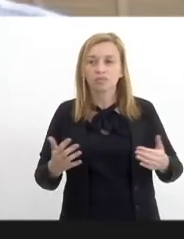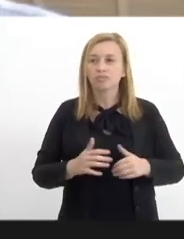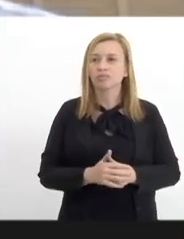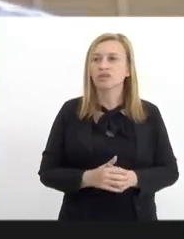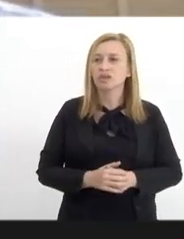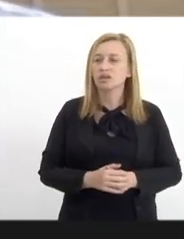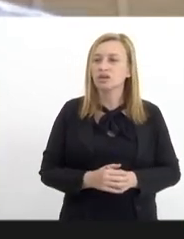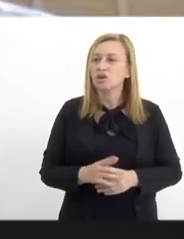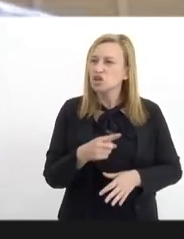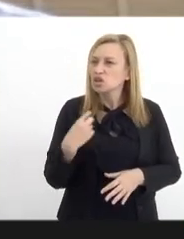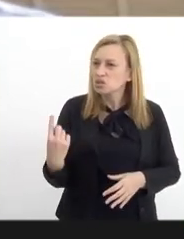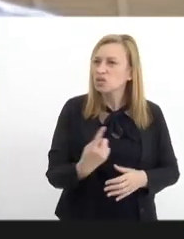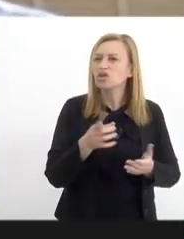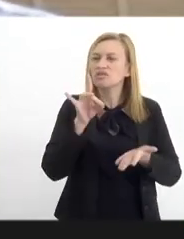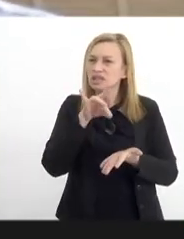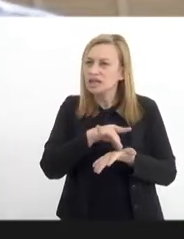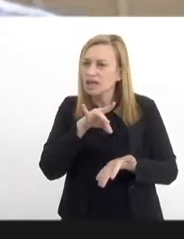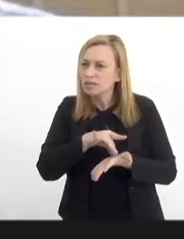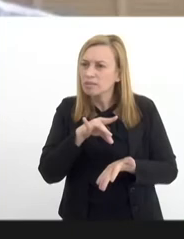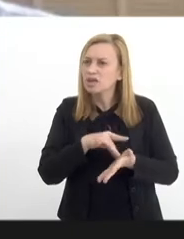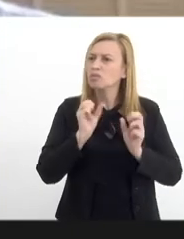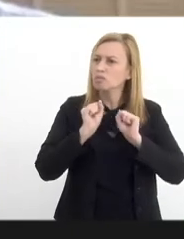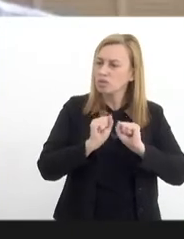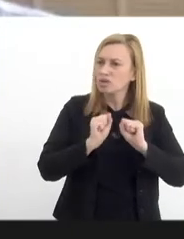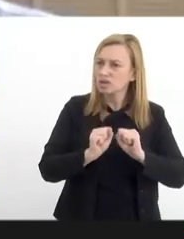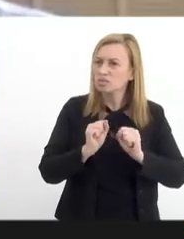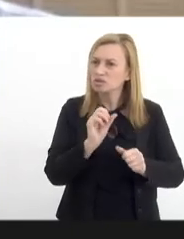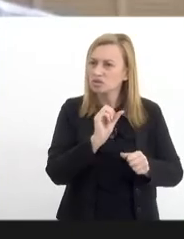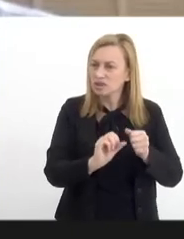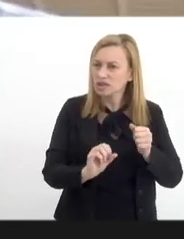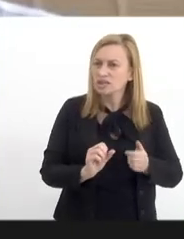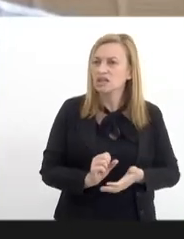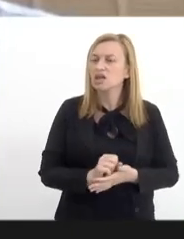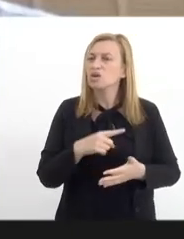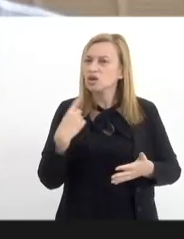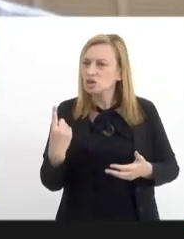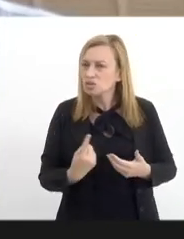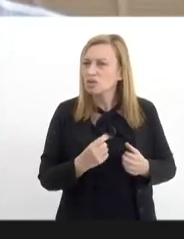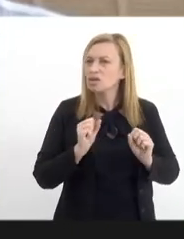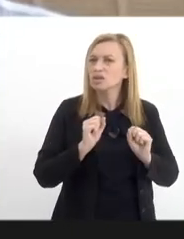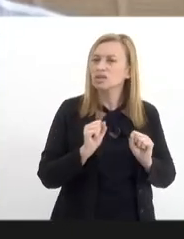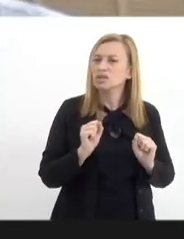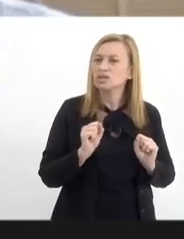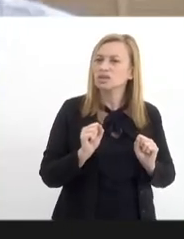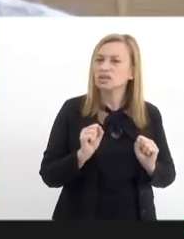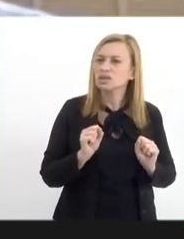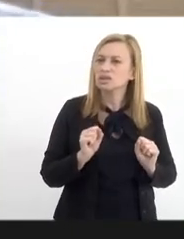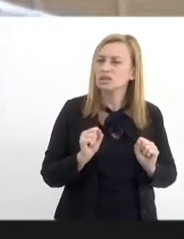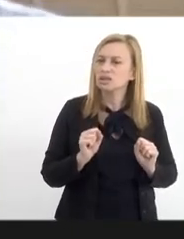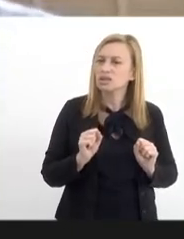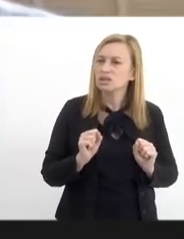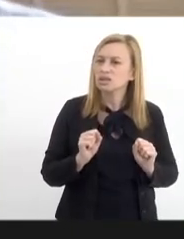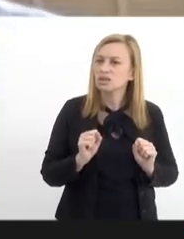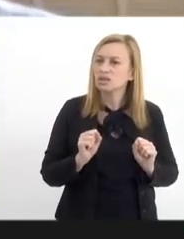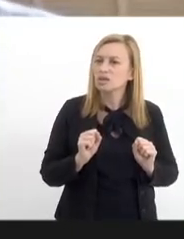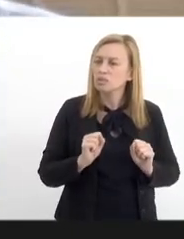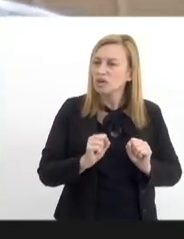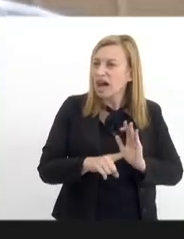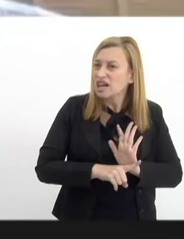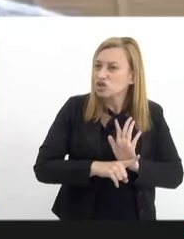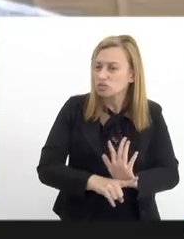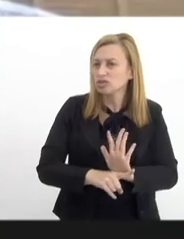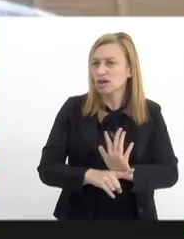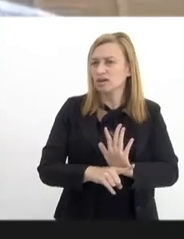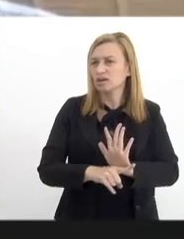o que nós realmente podemos fazer, o que nós realmente podemos acrescentar,